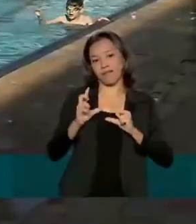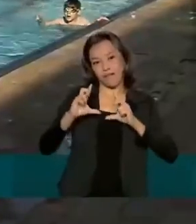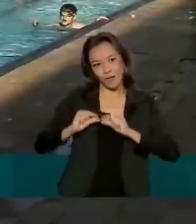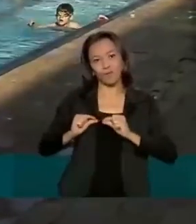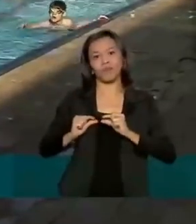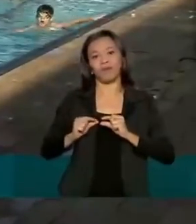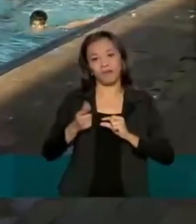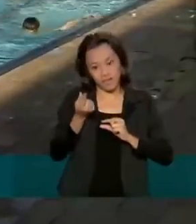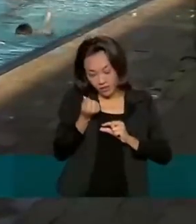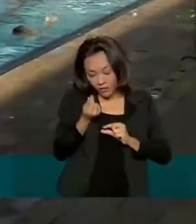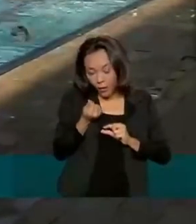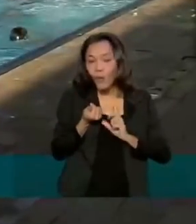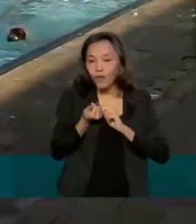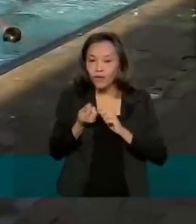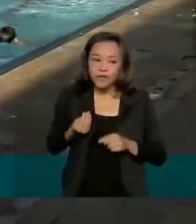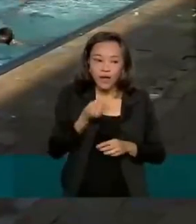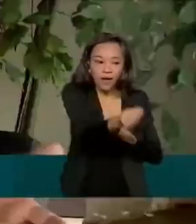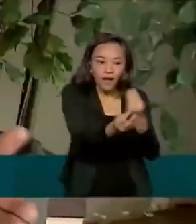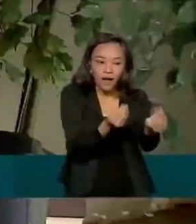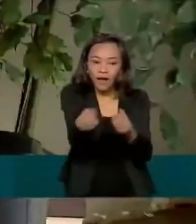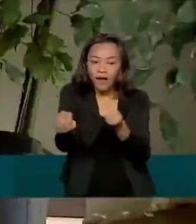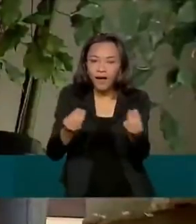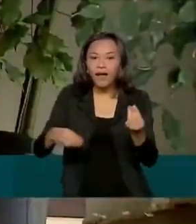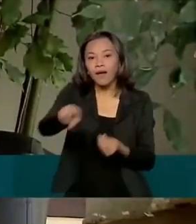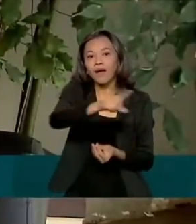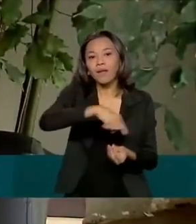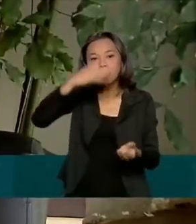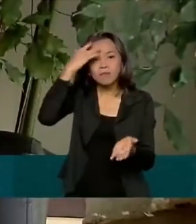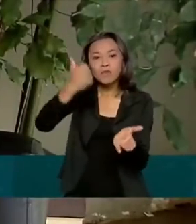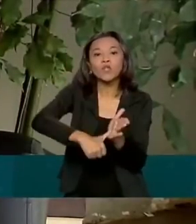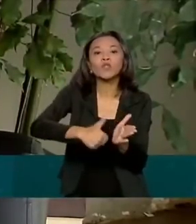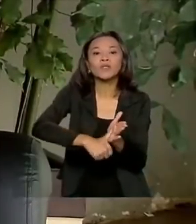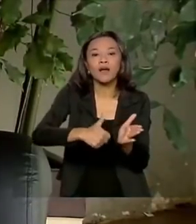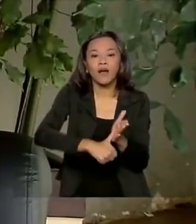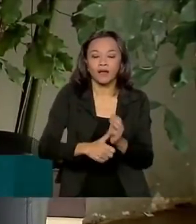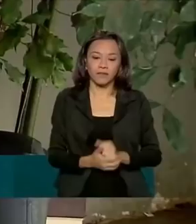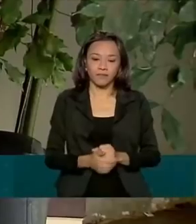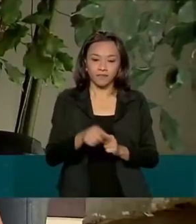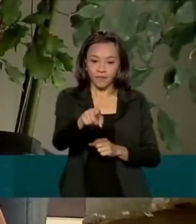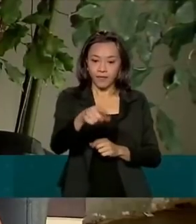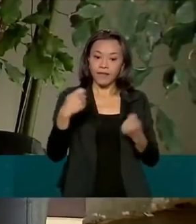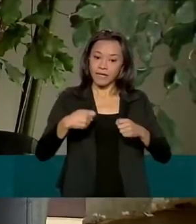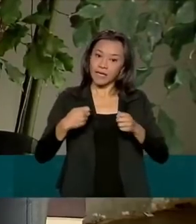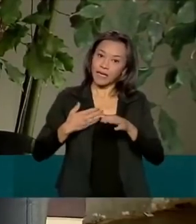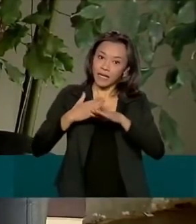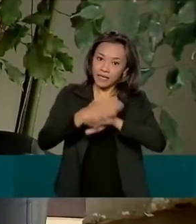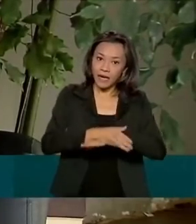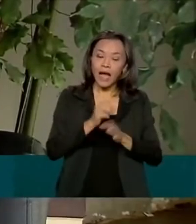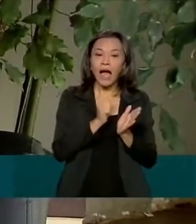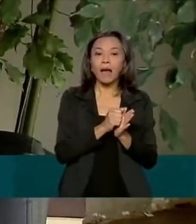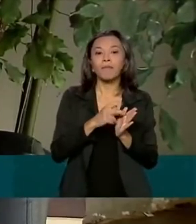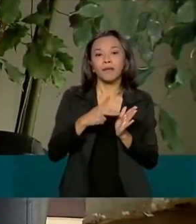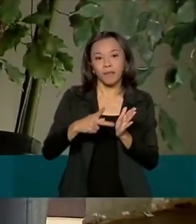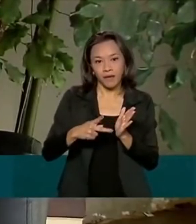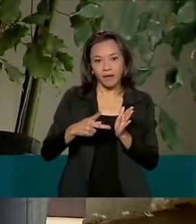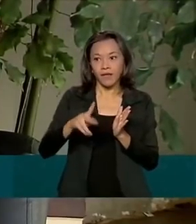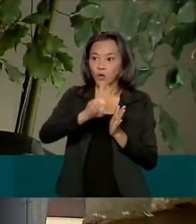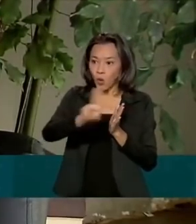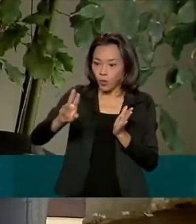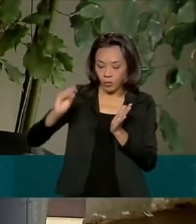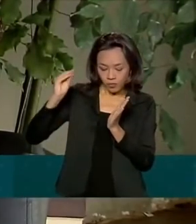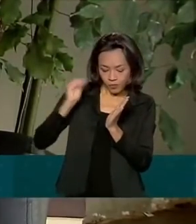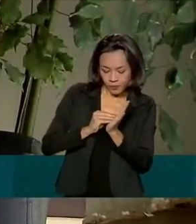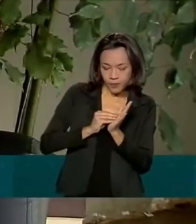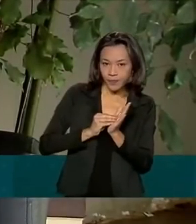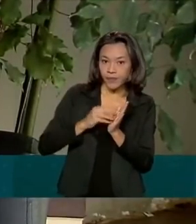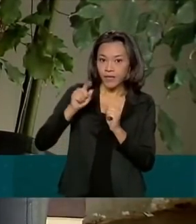valor vai ser repassado aos associados. A única coisa que ele vai ter que fazer é entrar no app, se cadastrar e tirar